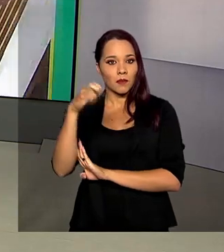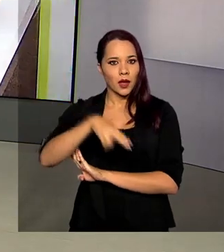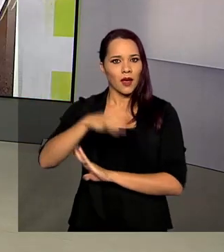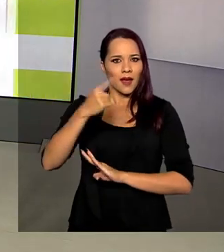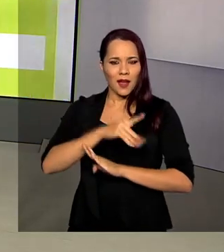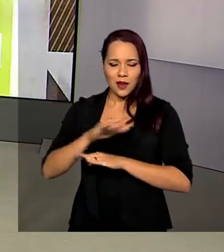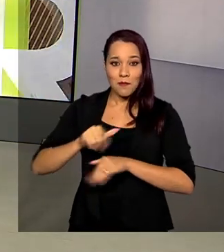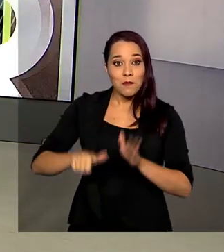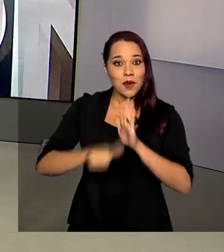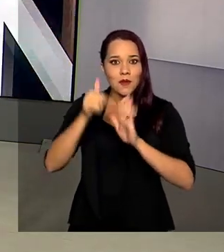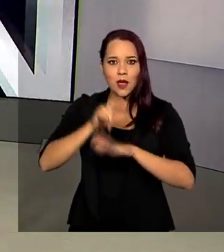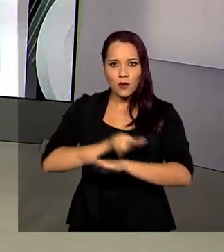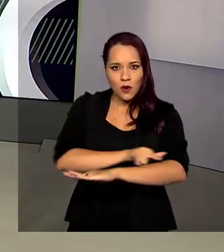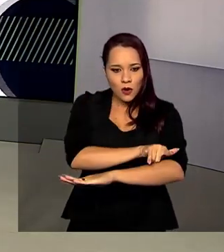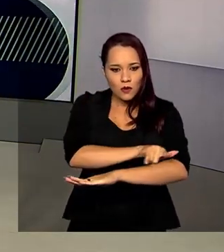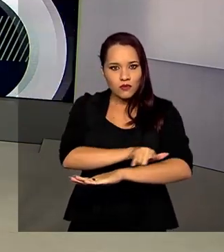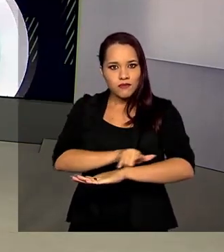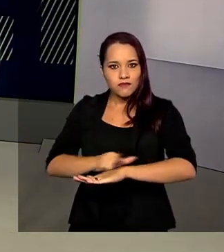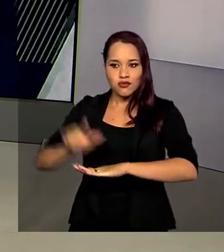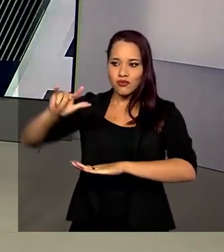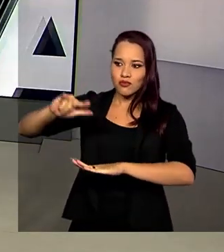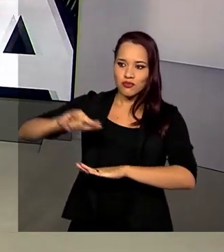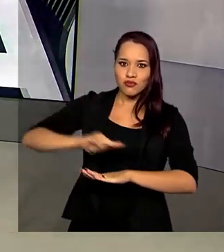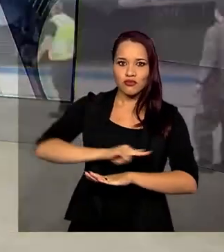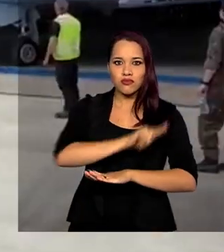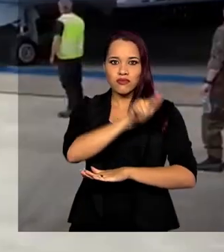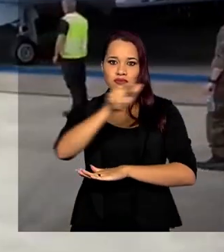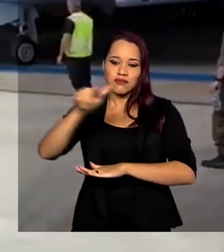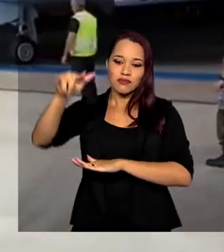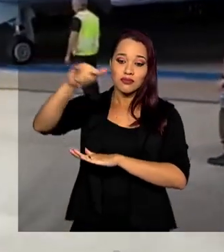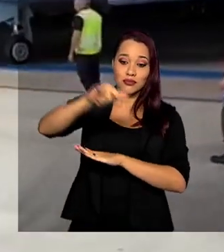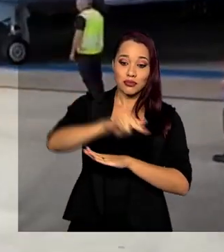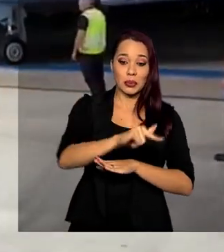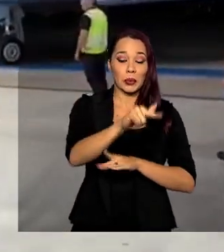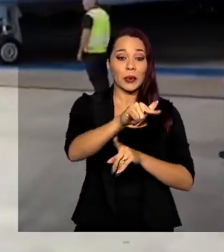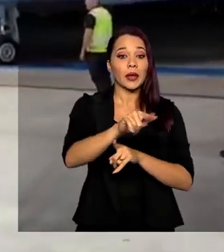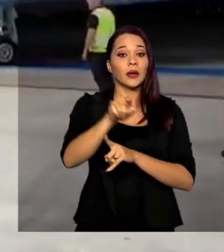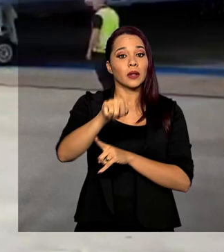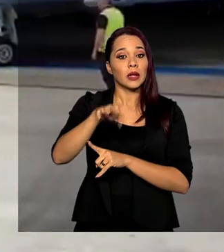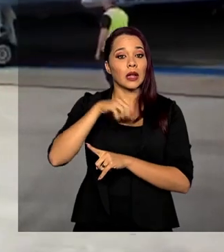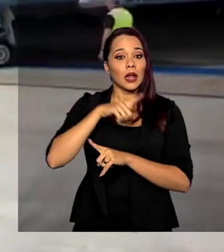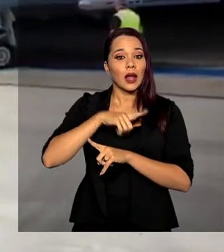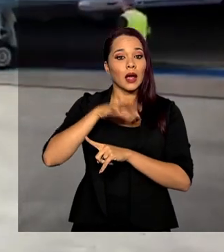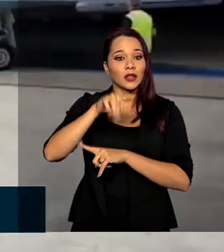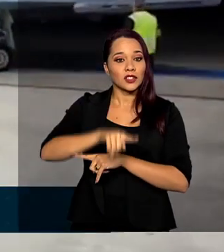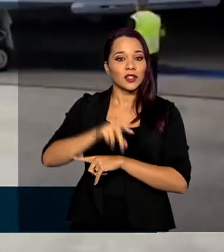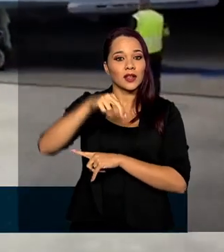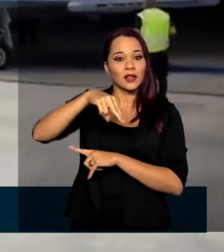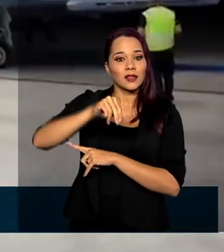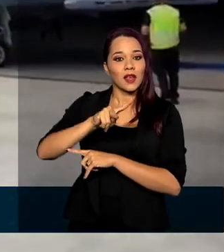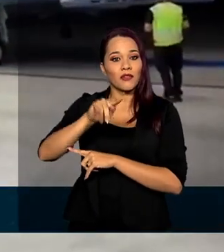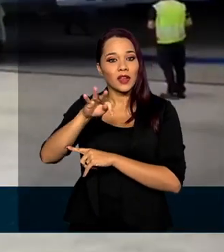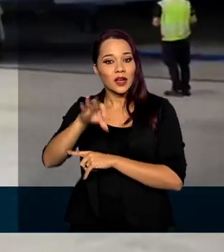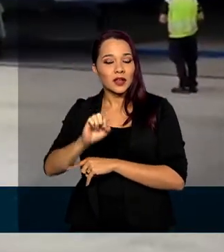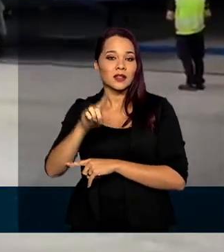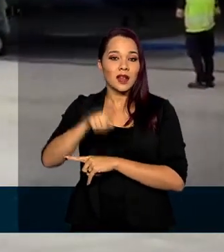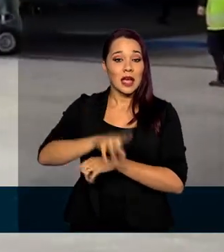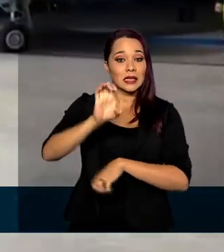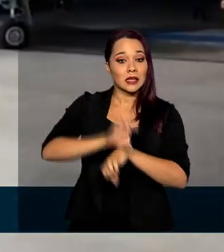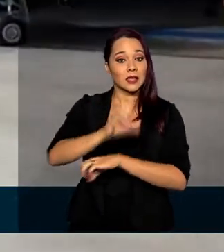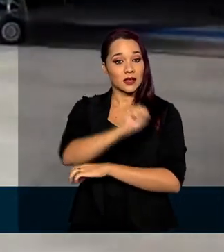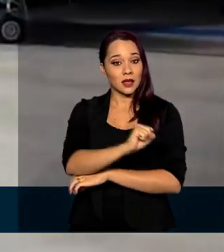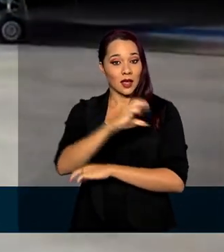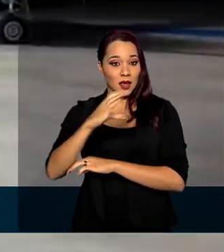pouco o seu primeiro voo em território nacional. A aeronave saiu do aeroporto de Navegantes, no estado de Santa Catarina,